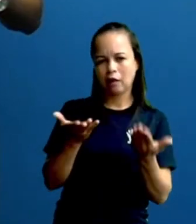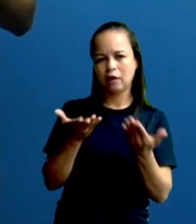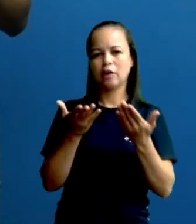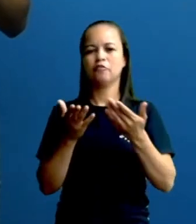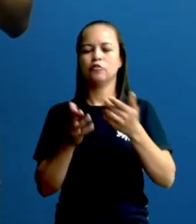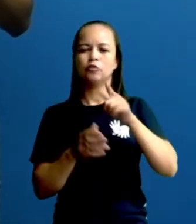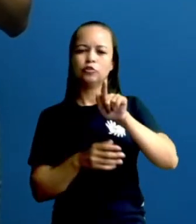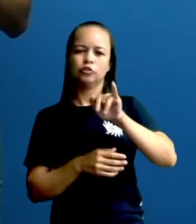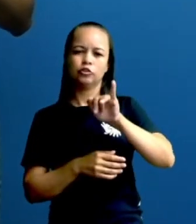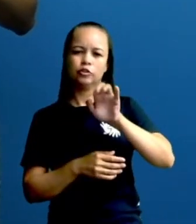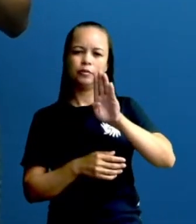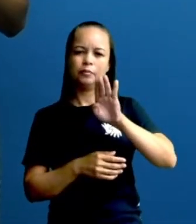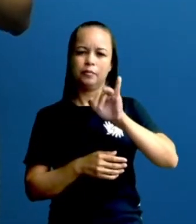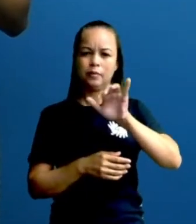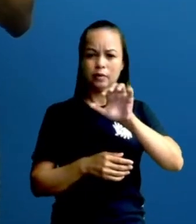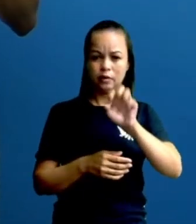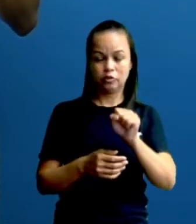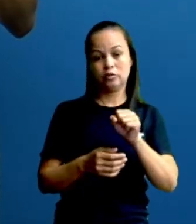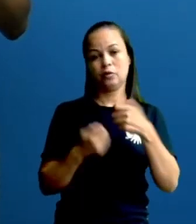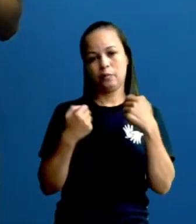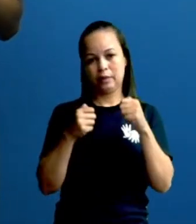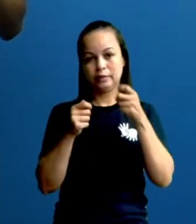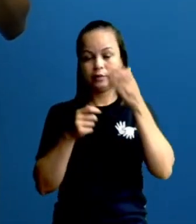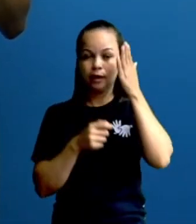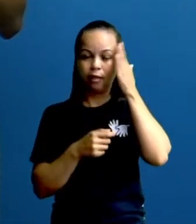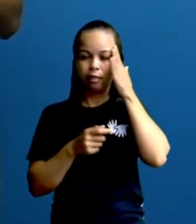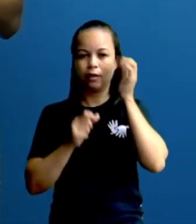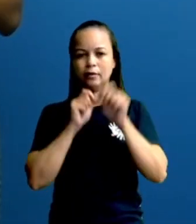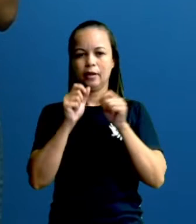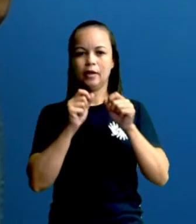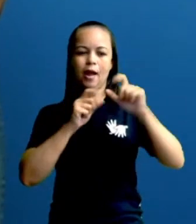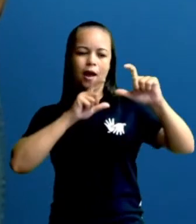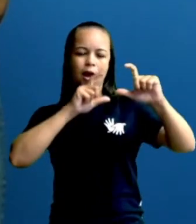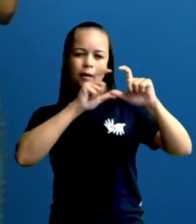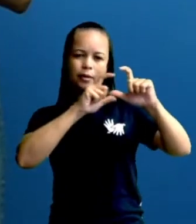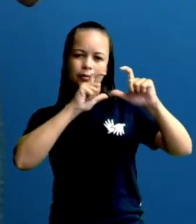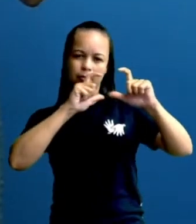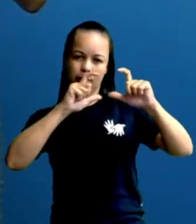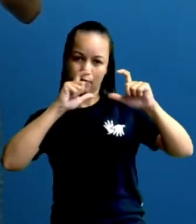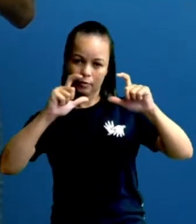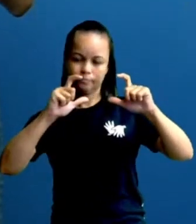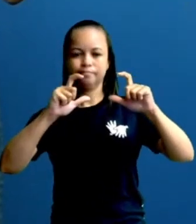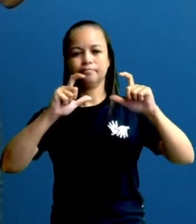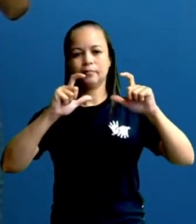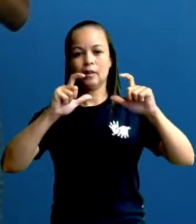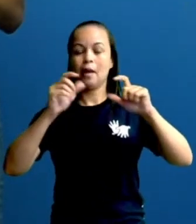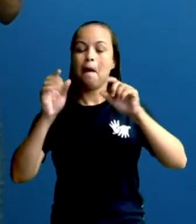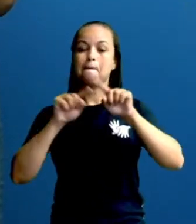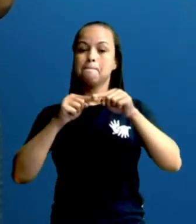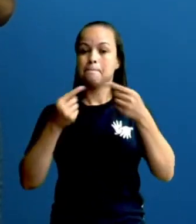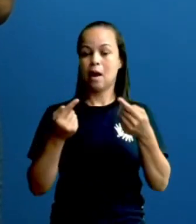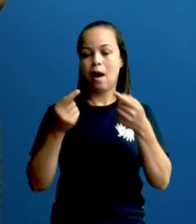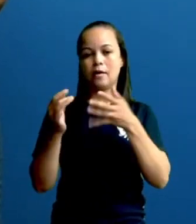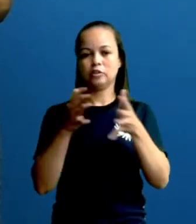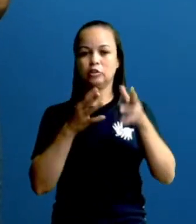tá? Então, a gente precisa ficar ligadinho. As tirinhas são uma espécie de quadrinho, porém, não são histórias em